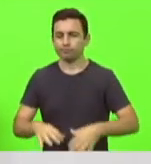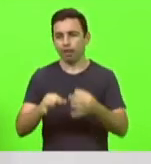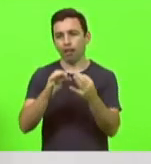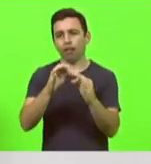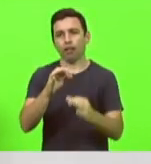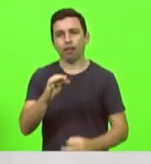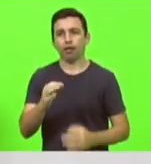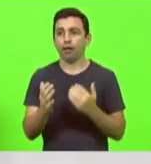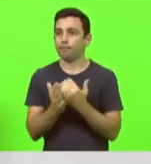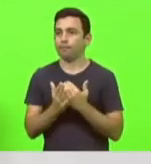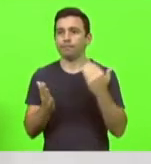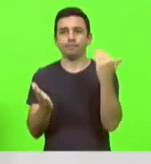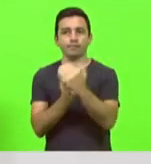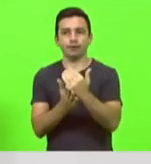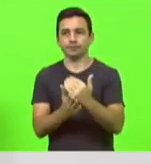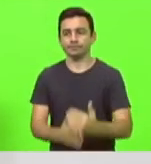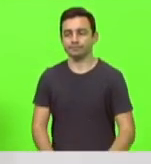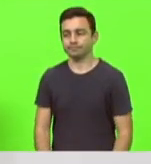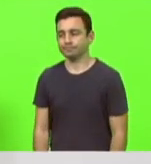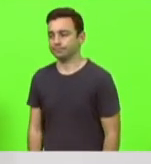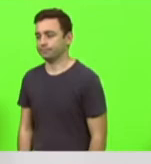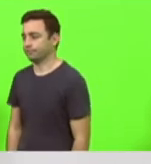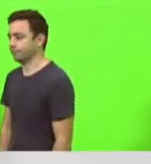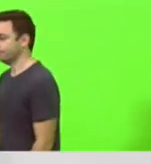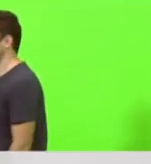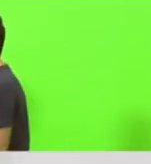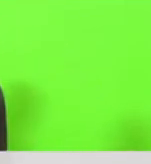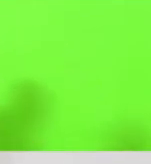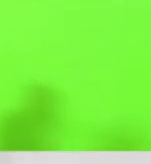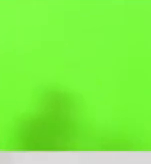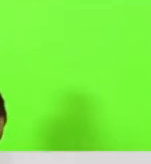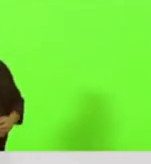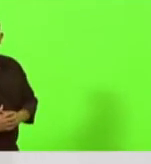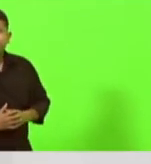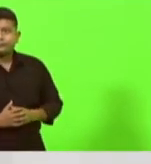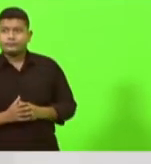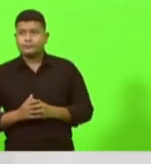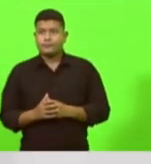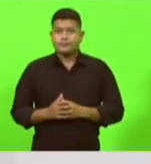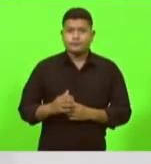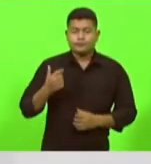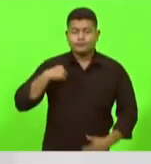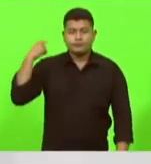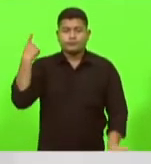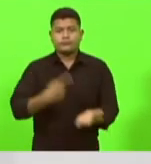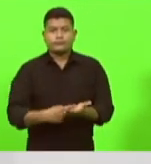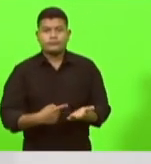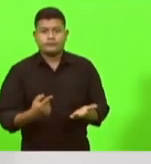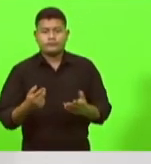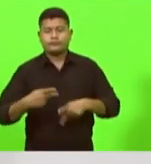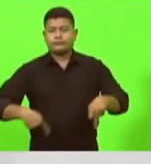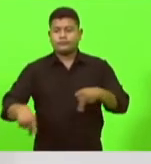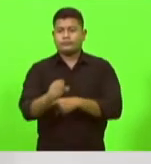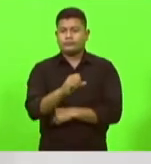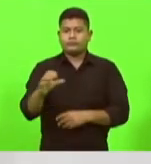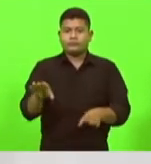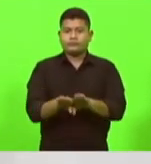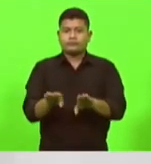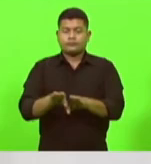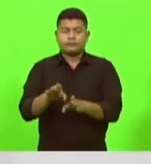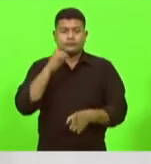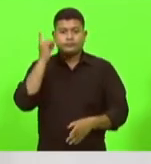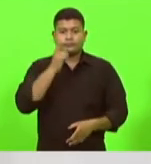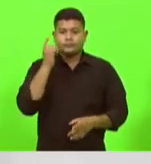renovar o meu compromisso com os catarinenses, com esses deputados aí, deputado Júlio